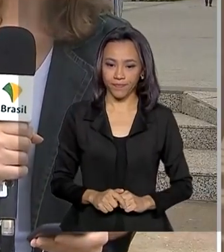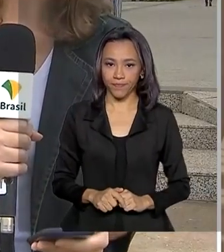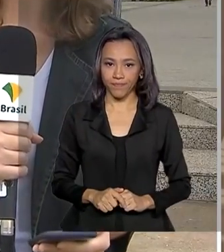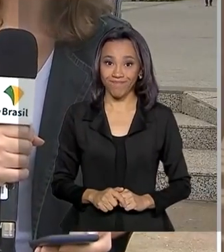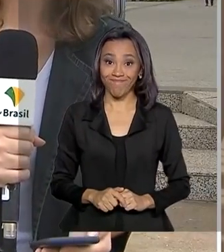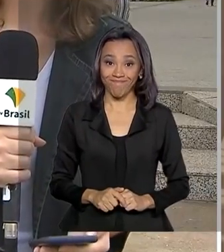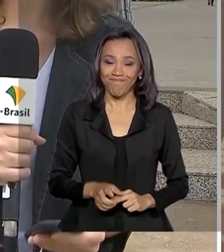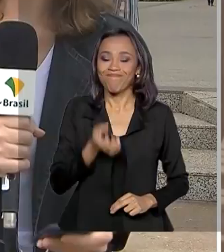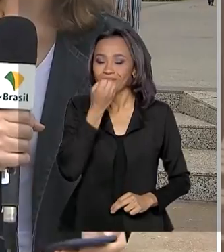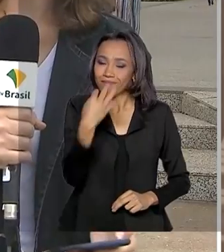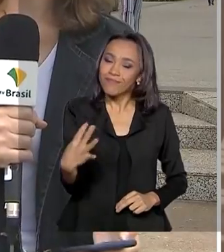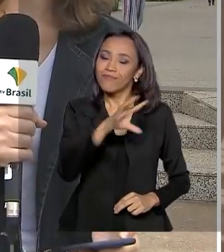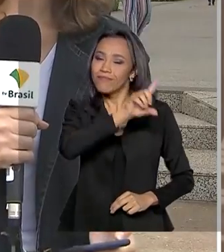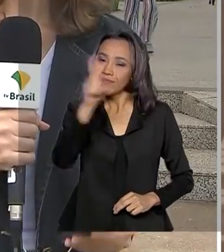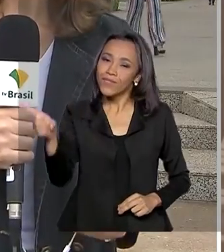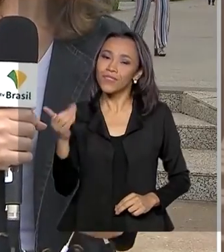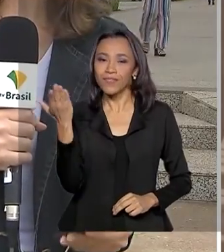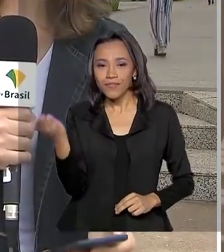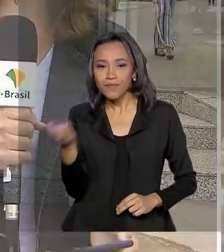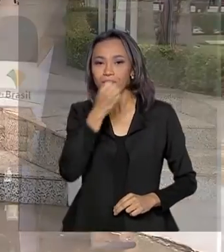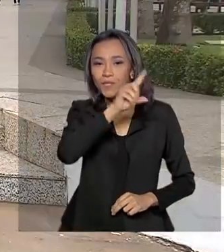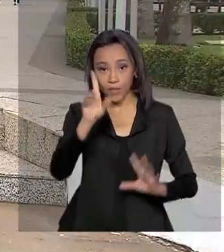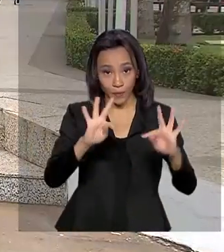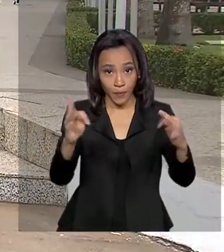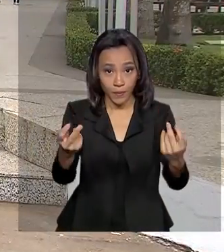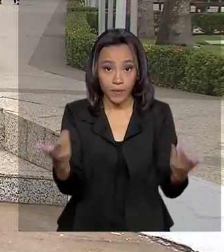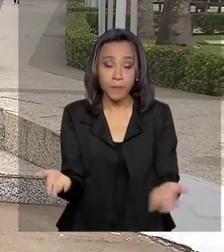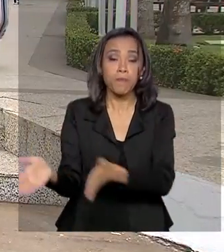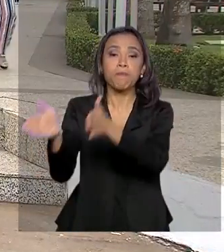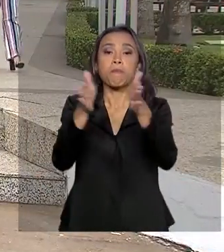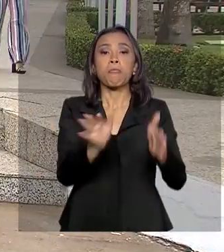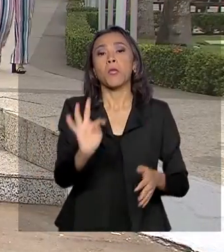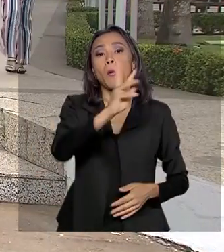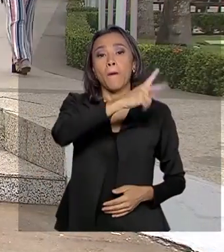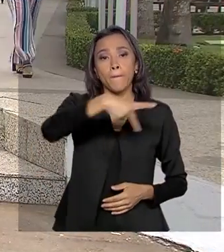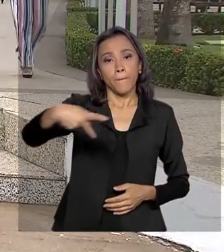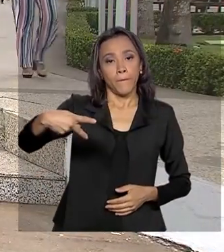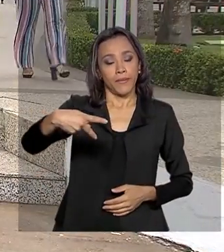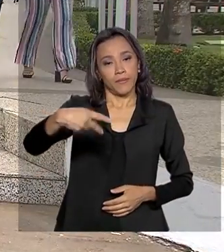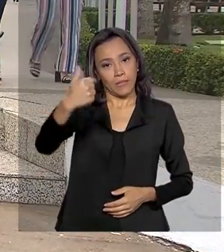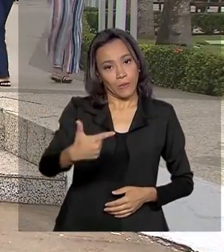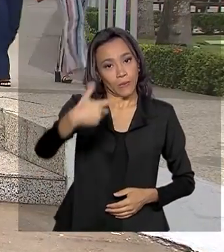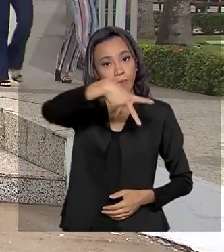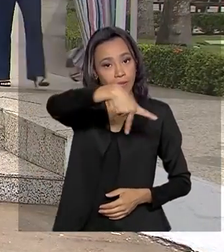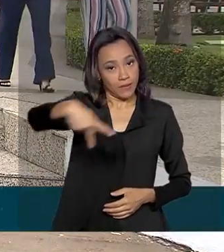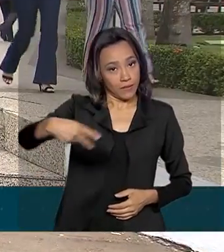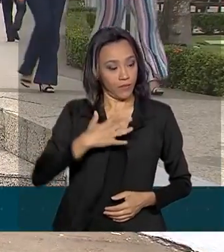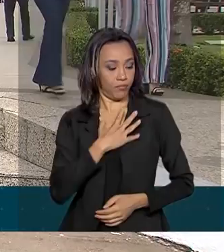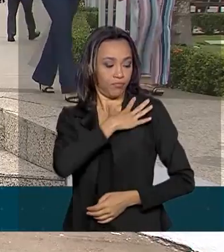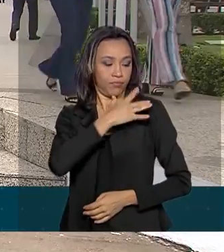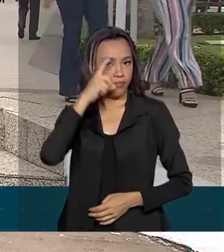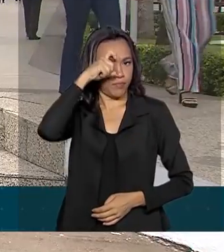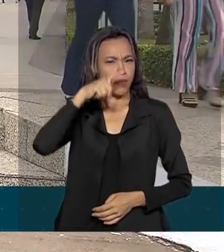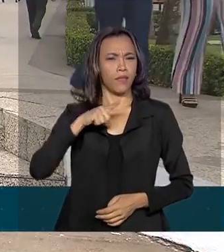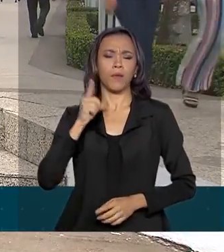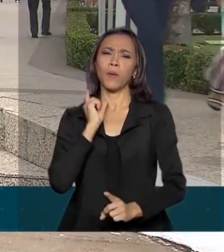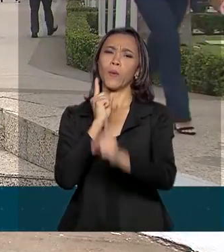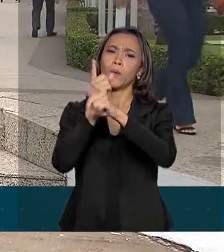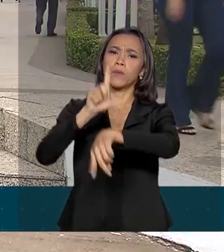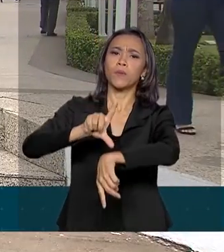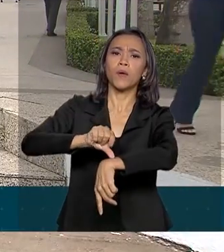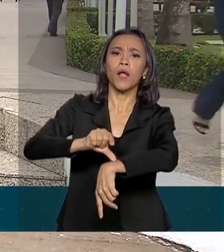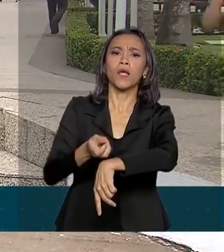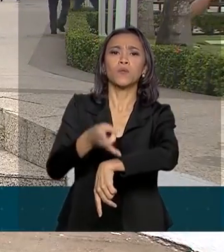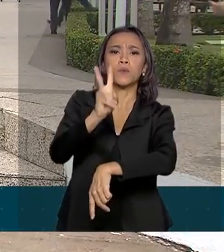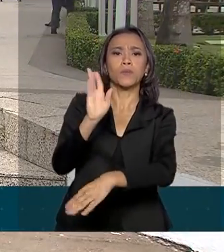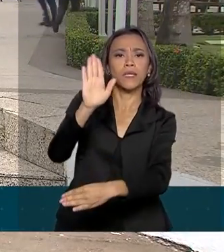Bom dia Luana, bom dia a todos. O presidente em exercício Hamilton Mourão tem um encontro hoje, às duas horas da tarde, com o governador do estado